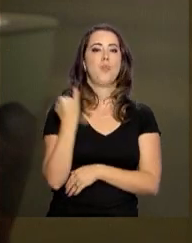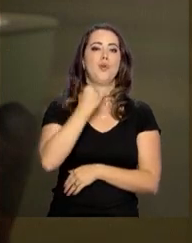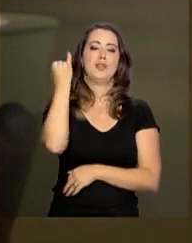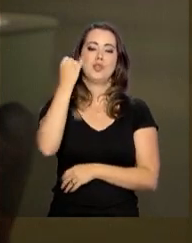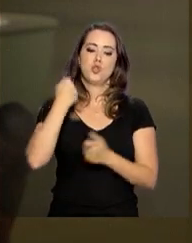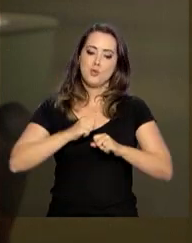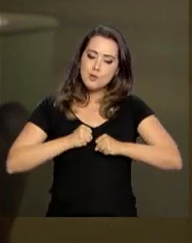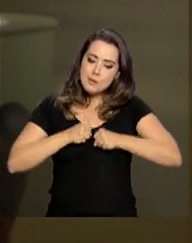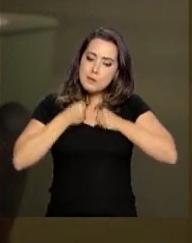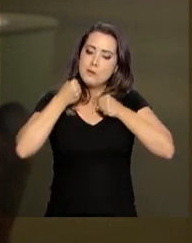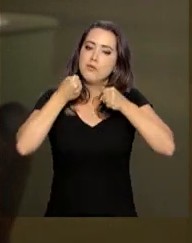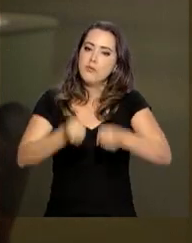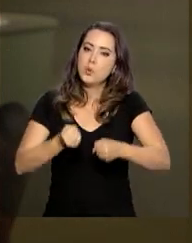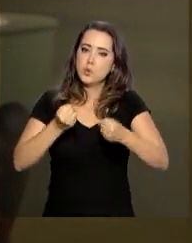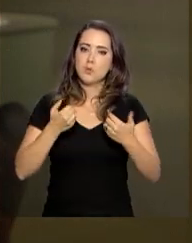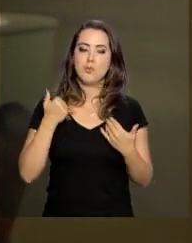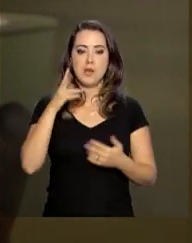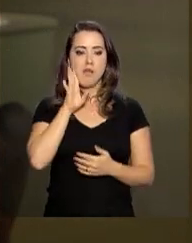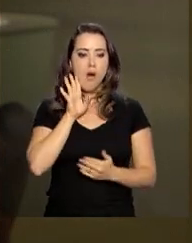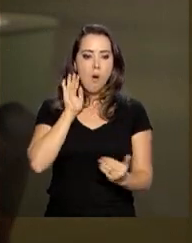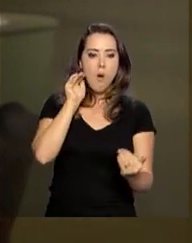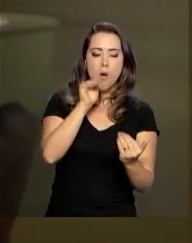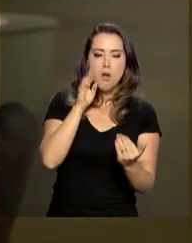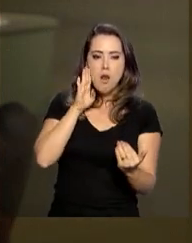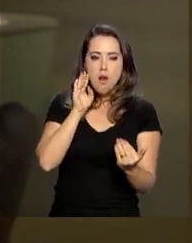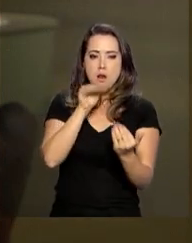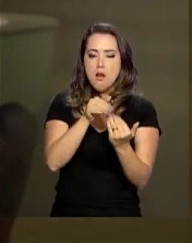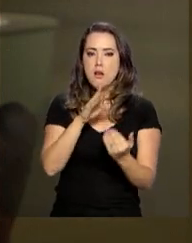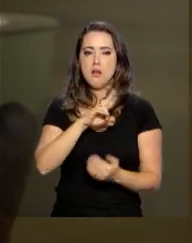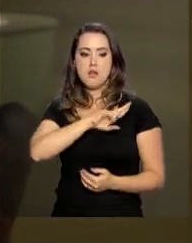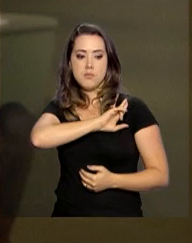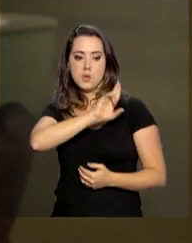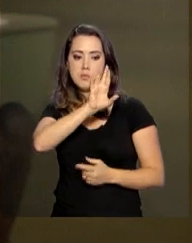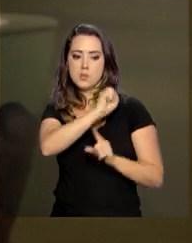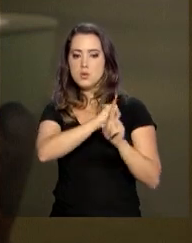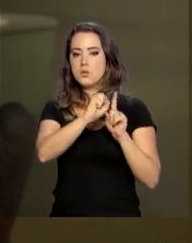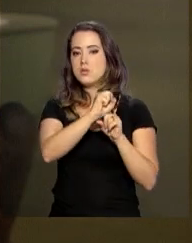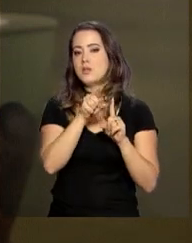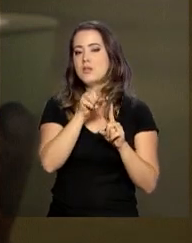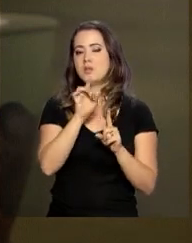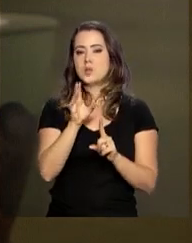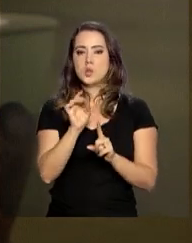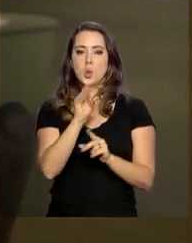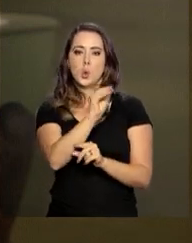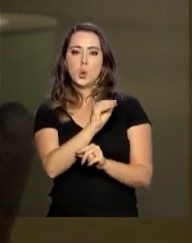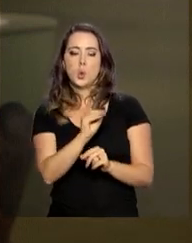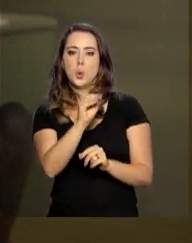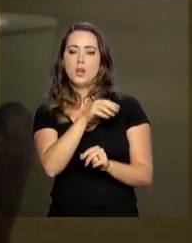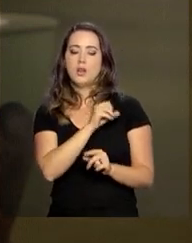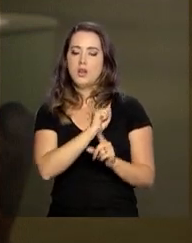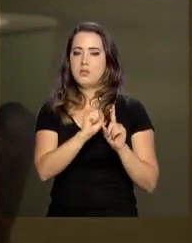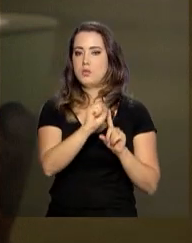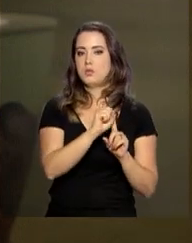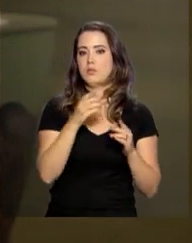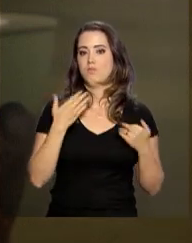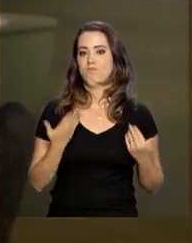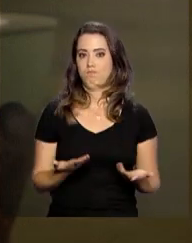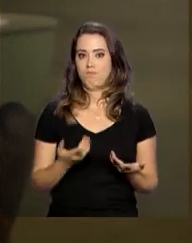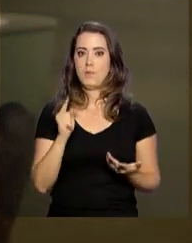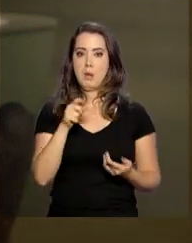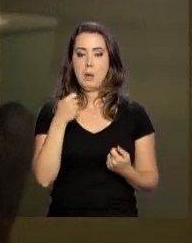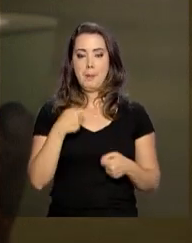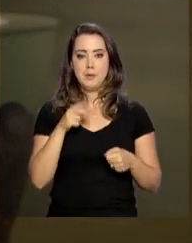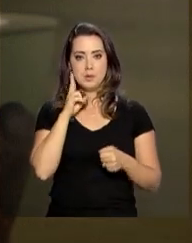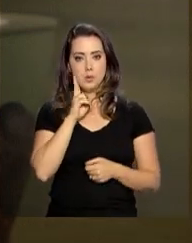colocar um esforço extra, elas precisam olhar para a questão da responsabilidade social, mas não apenas a questão da responsabilidade social,